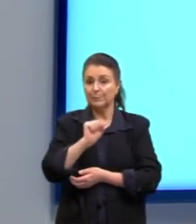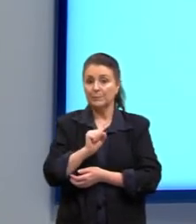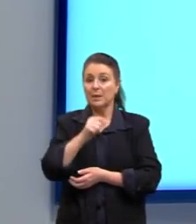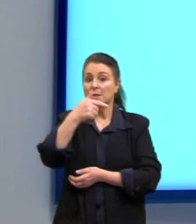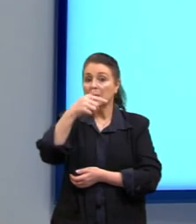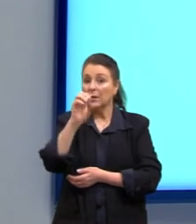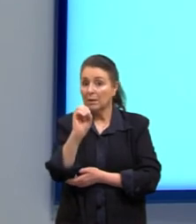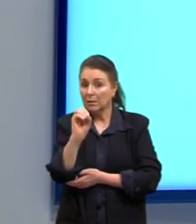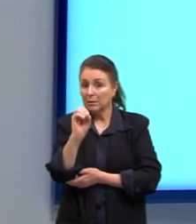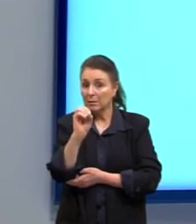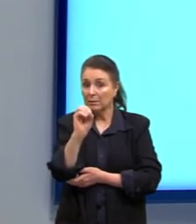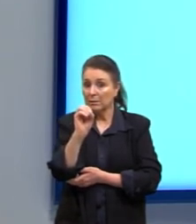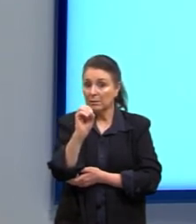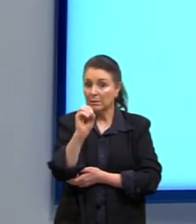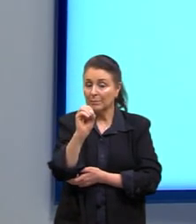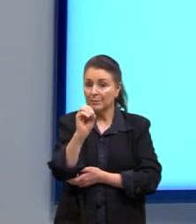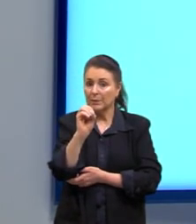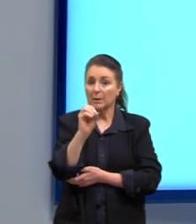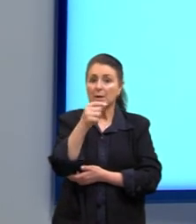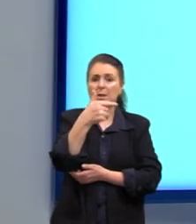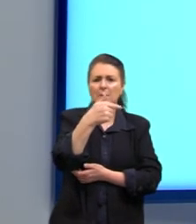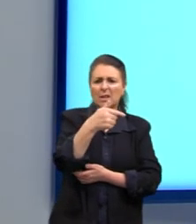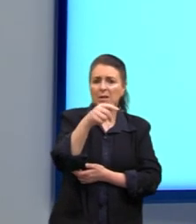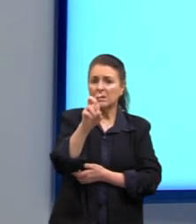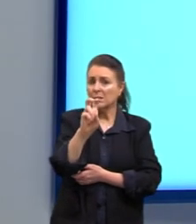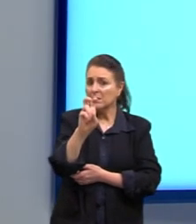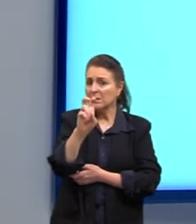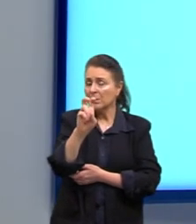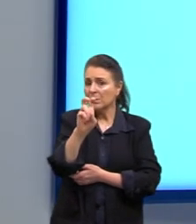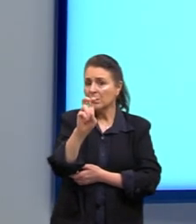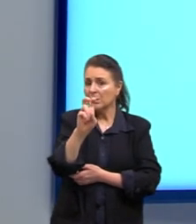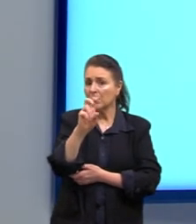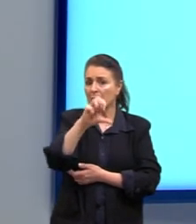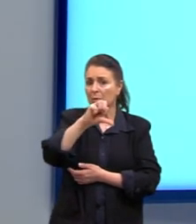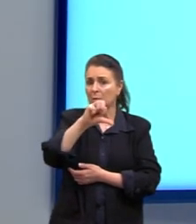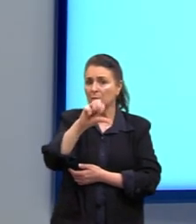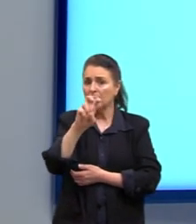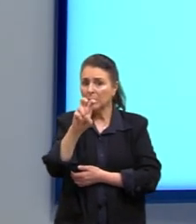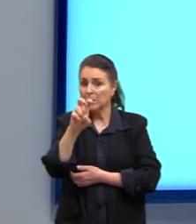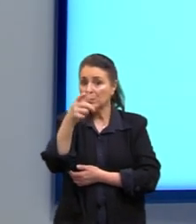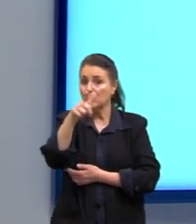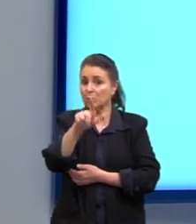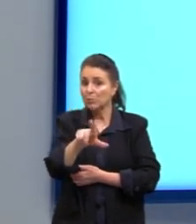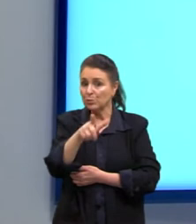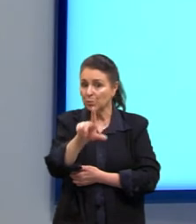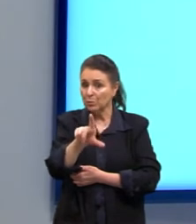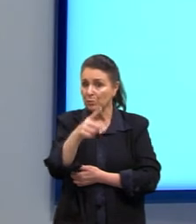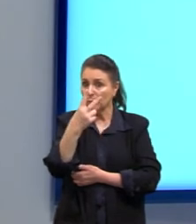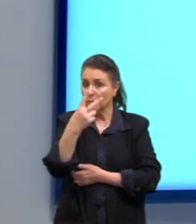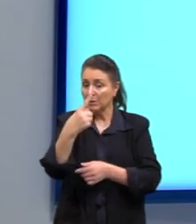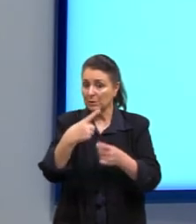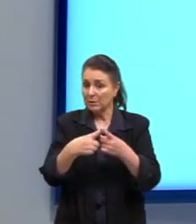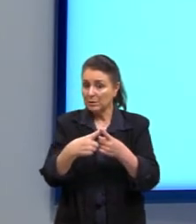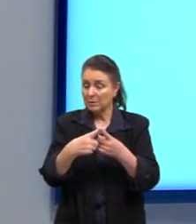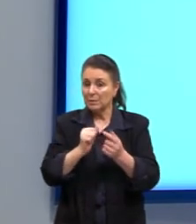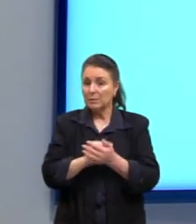70%, 75%, o 95% que repete aqui duas vezes,